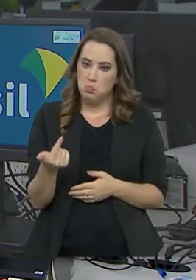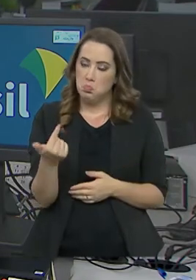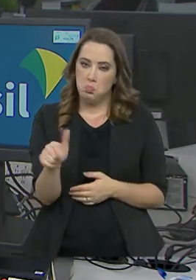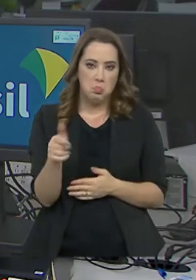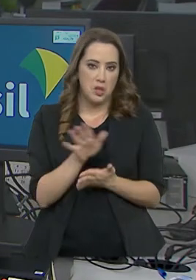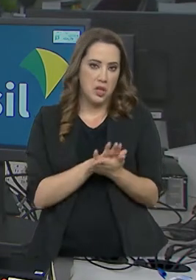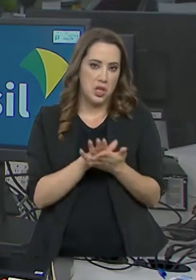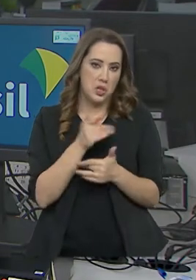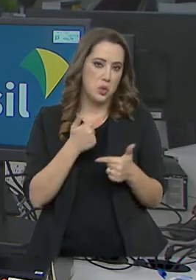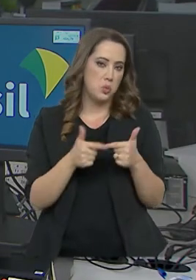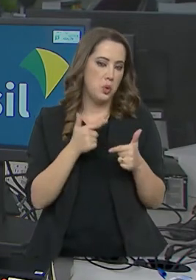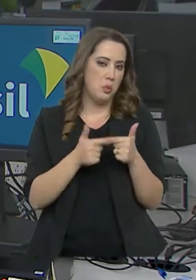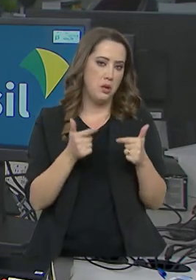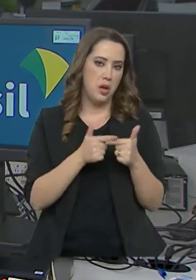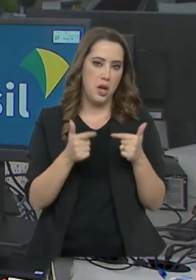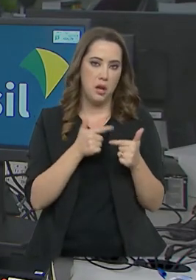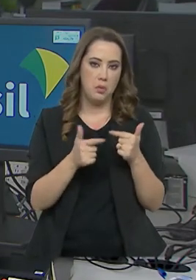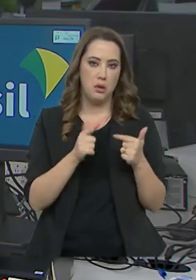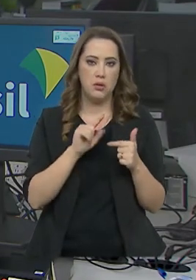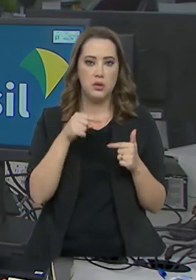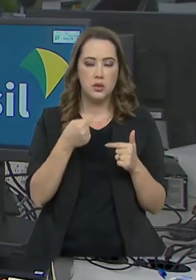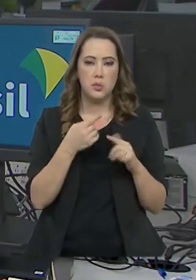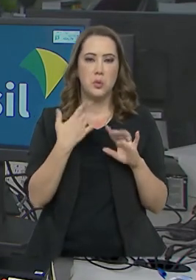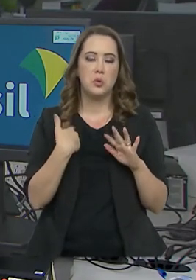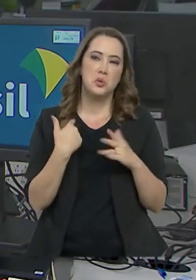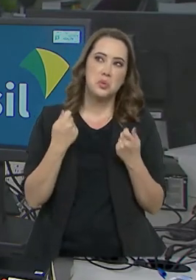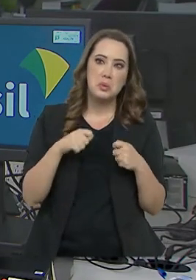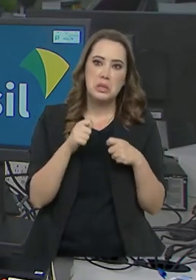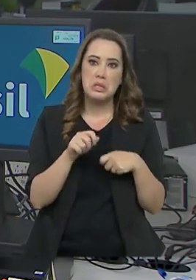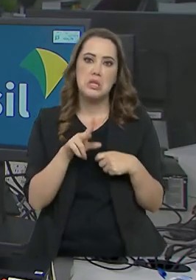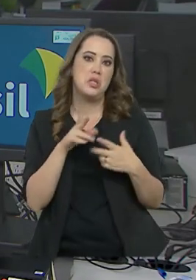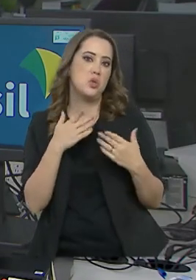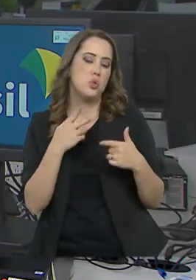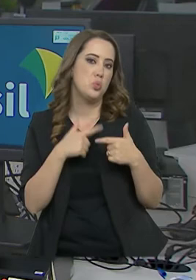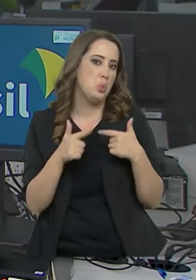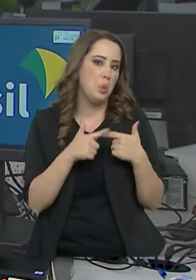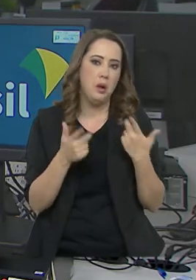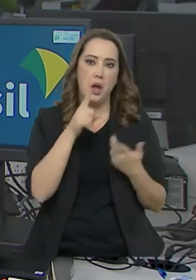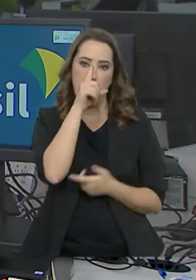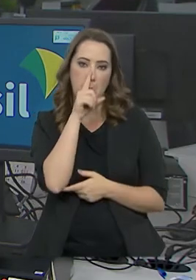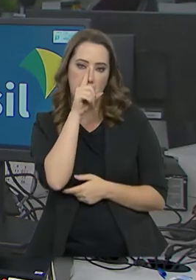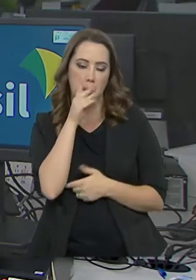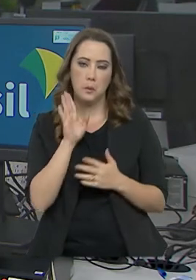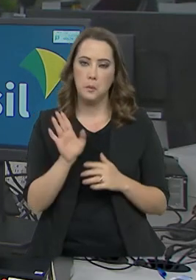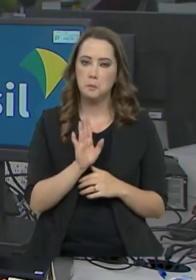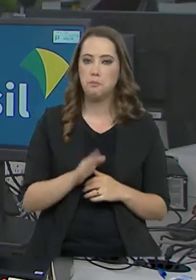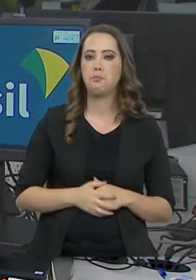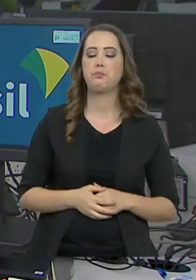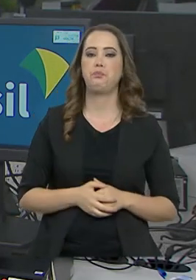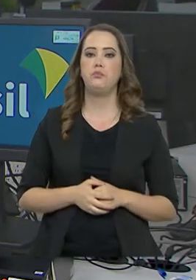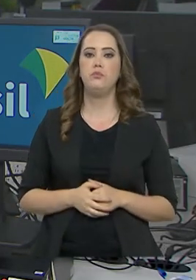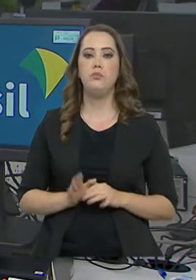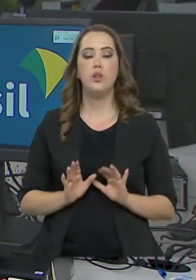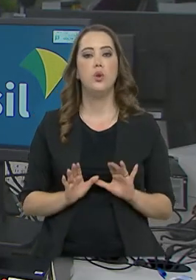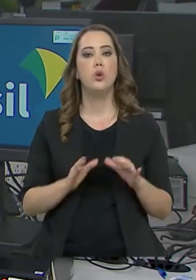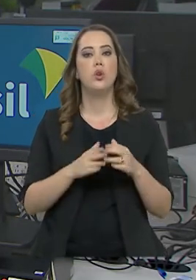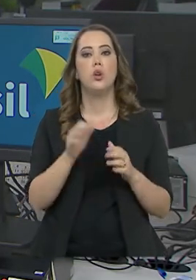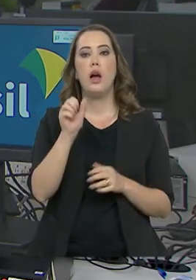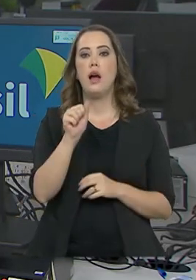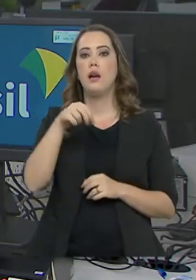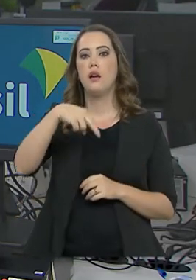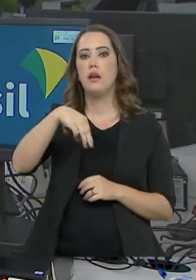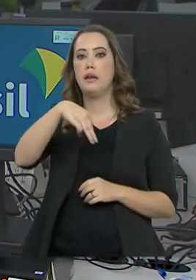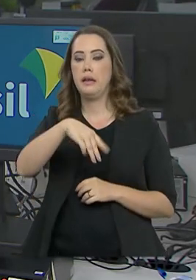agora não foi detectada nenhuma anomalia que chamem a atenção para acionar qualquer tipo de emergência. A ANM